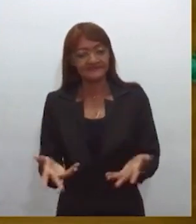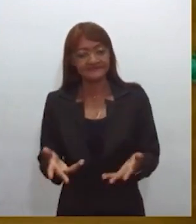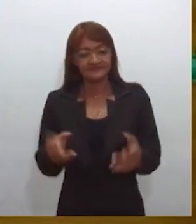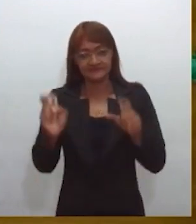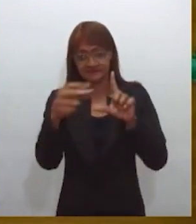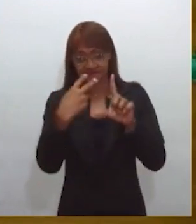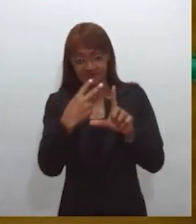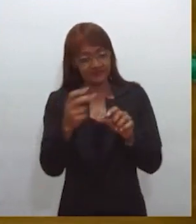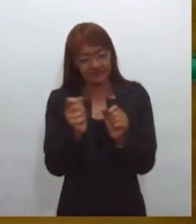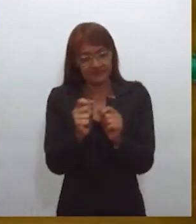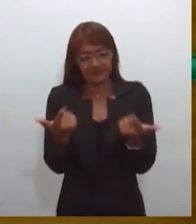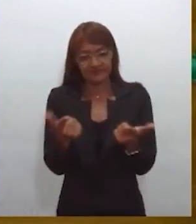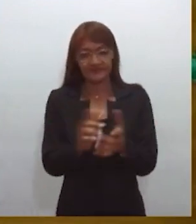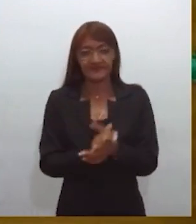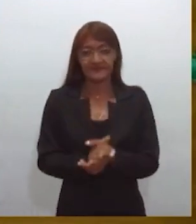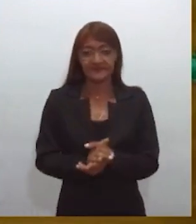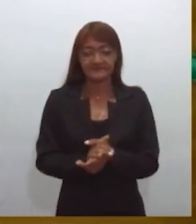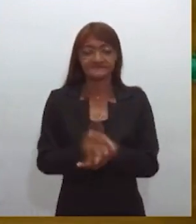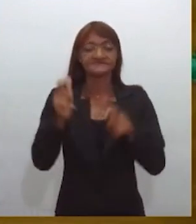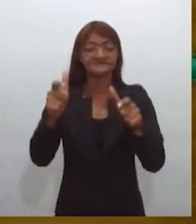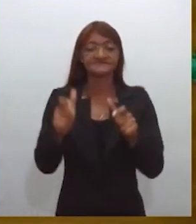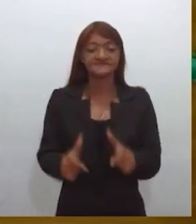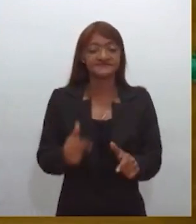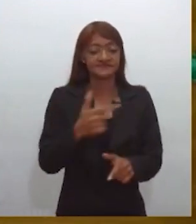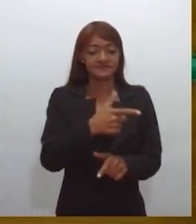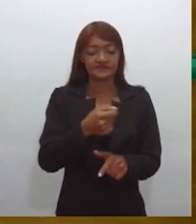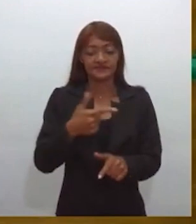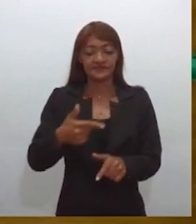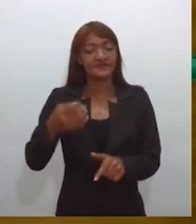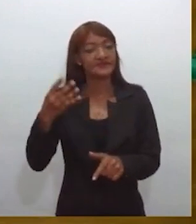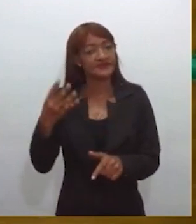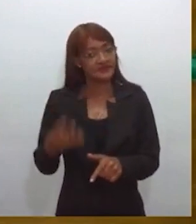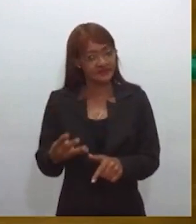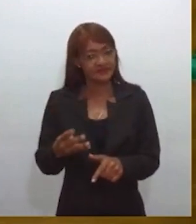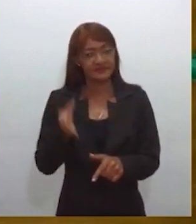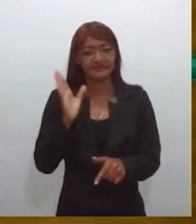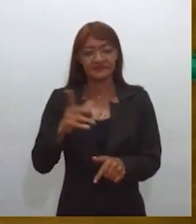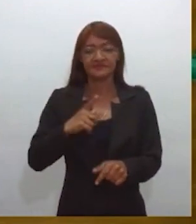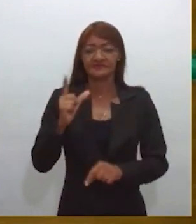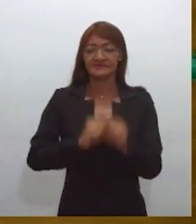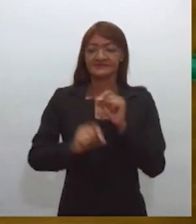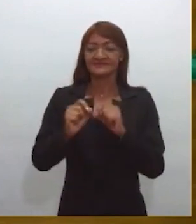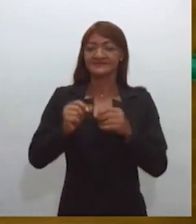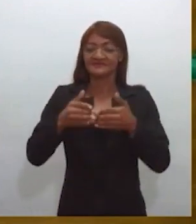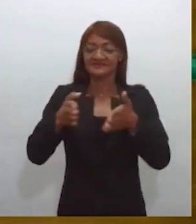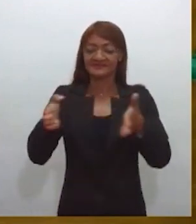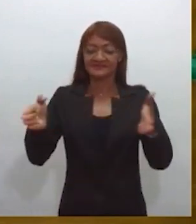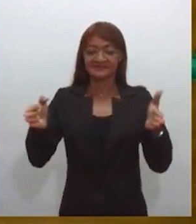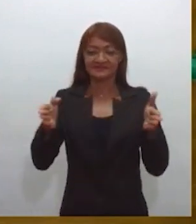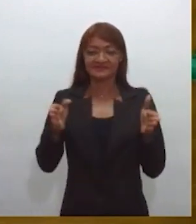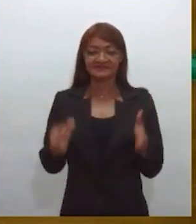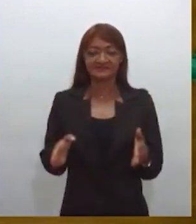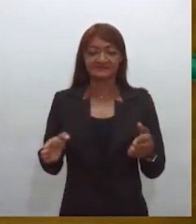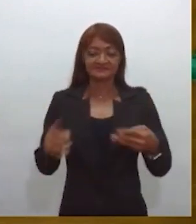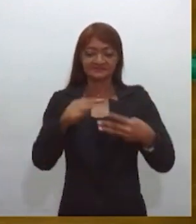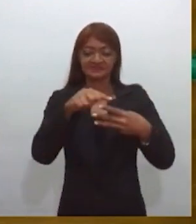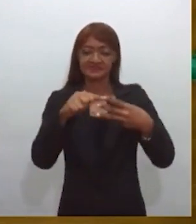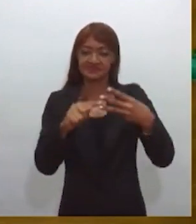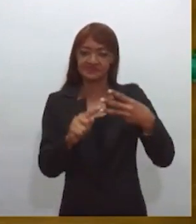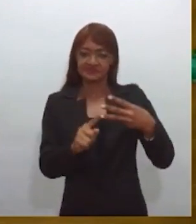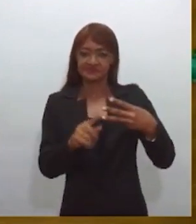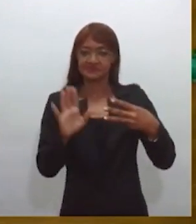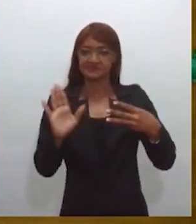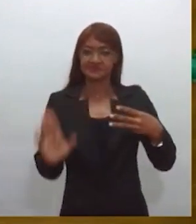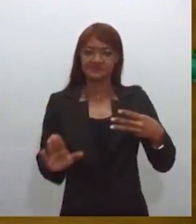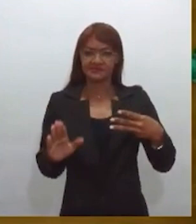a abertura do Espaço em 2024. Eu diria assim que é com chave de ouro. Trazendo três talentosos nomes da